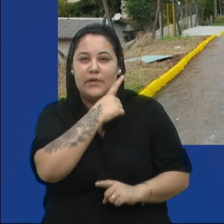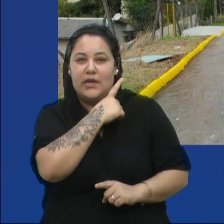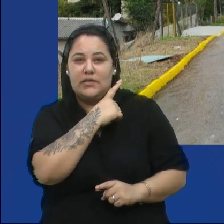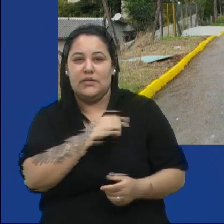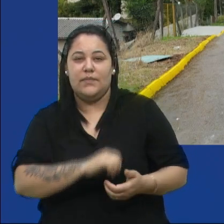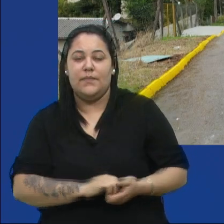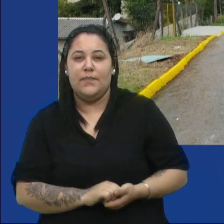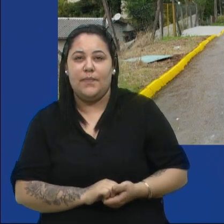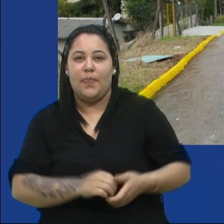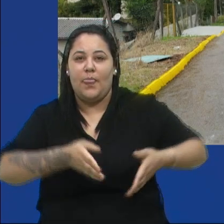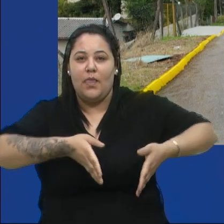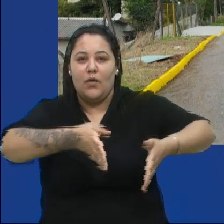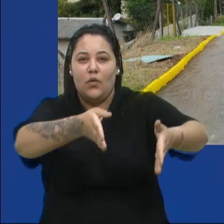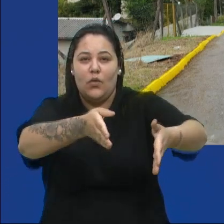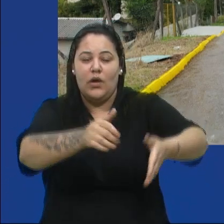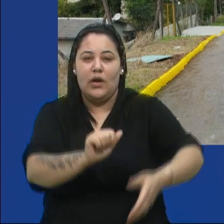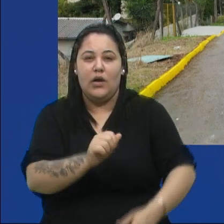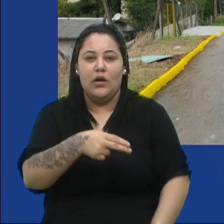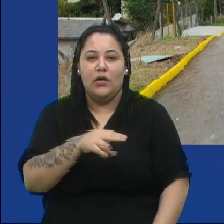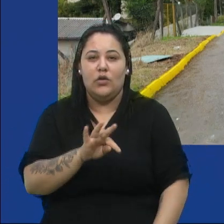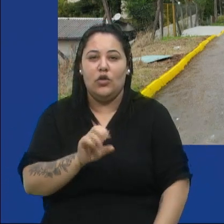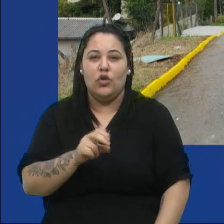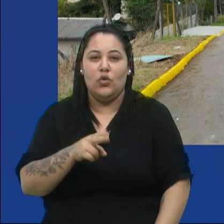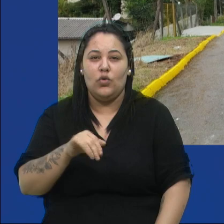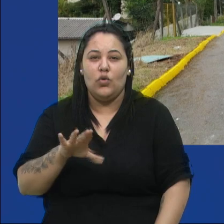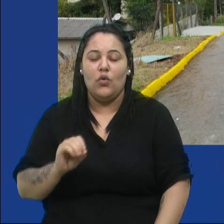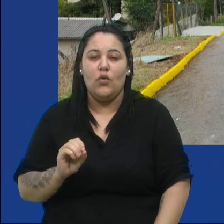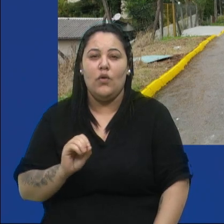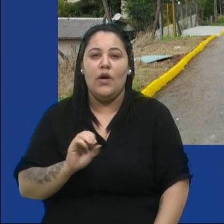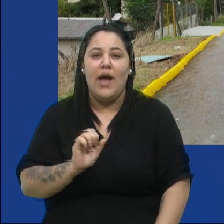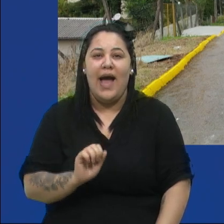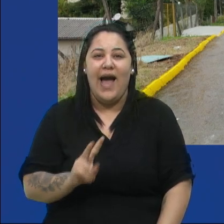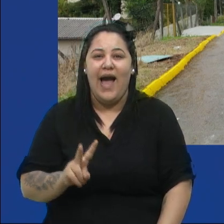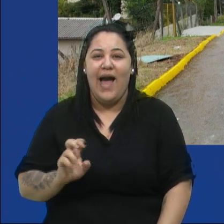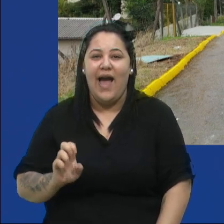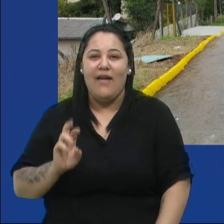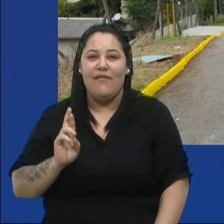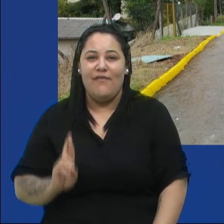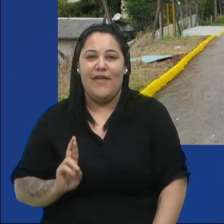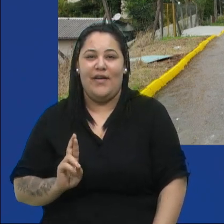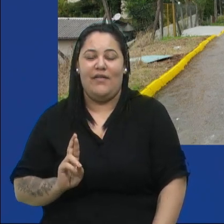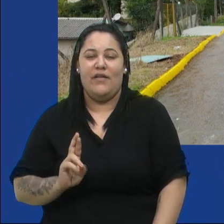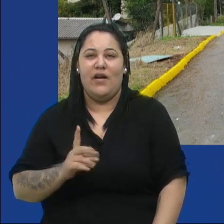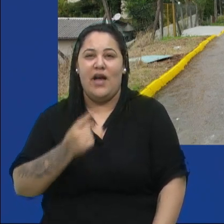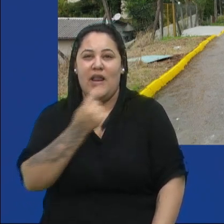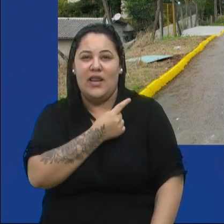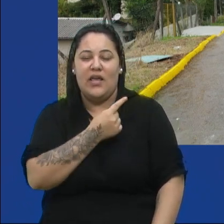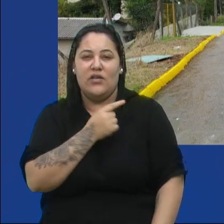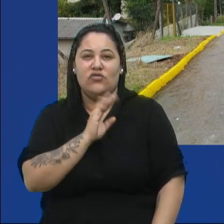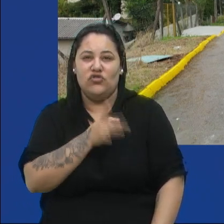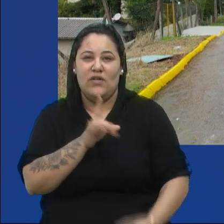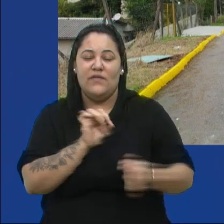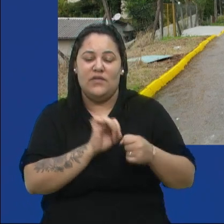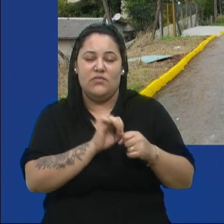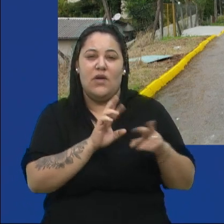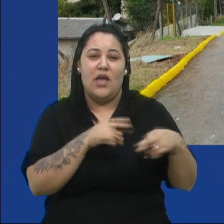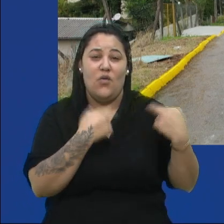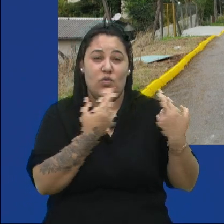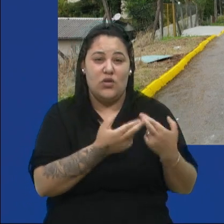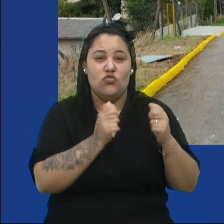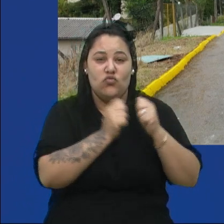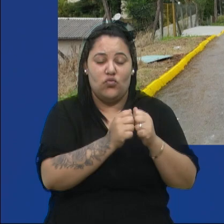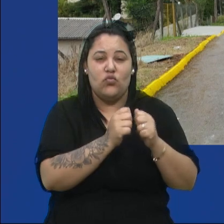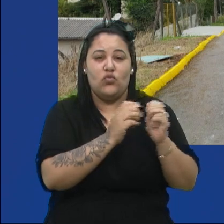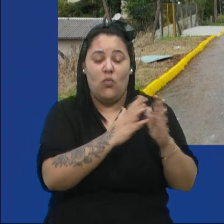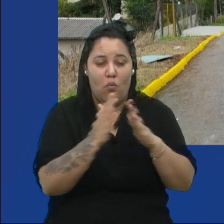-se da rua Antônio Aver. Nós, ali, havíamos feito uma reunião com os moradores daquela